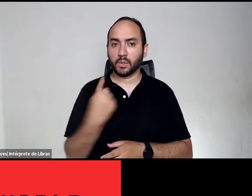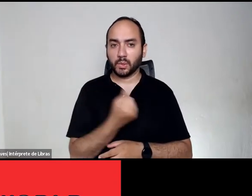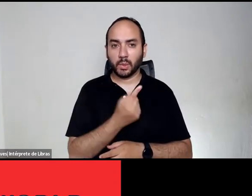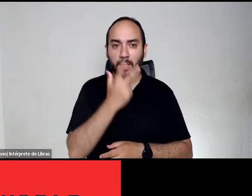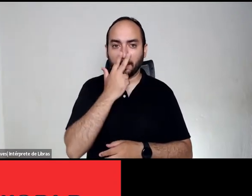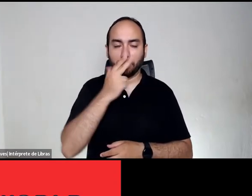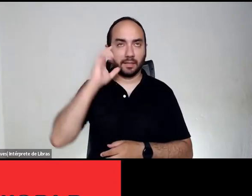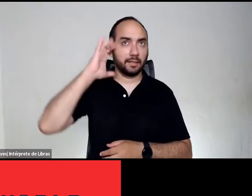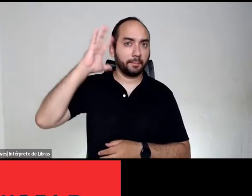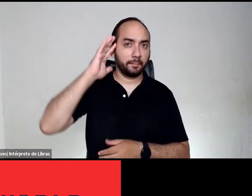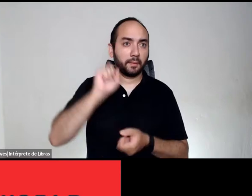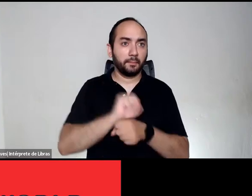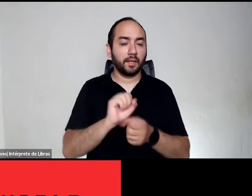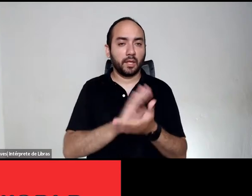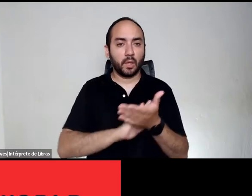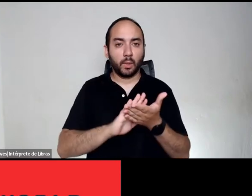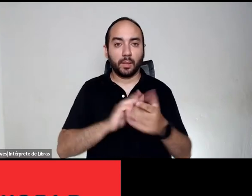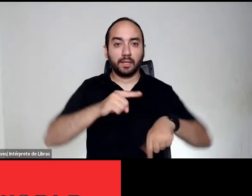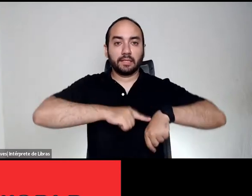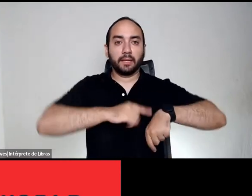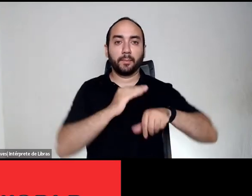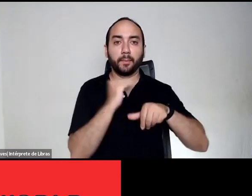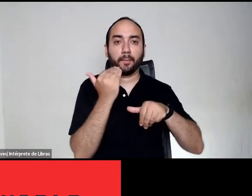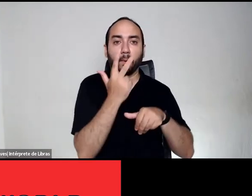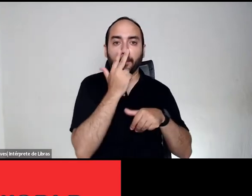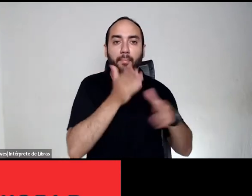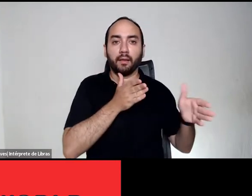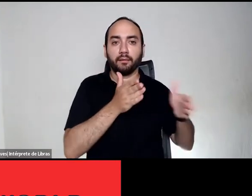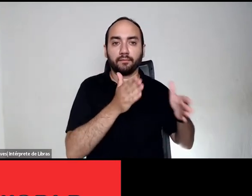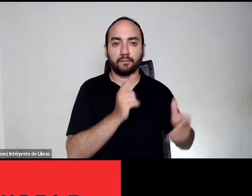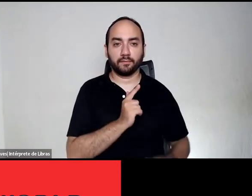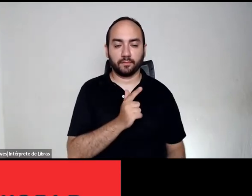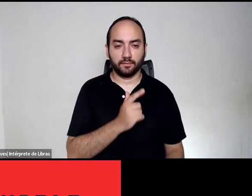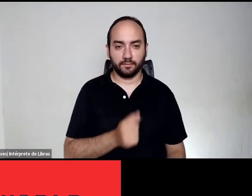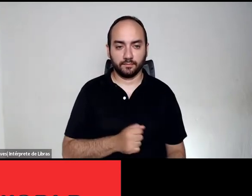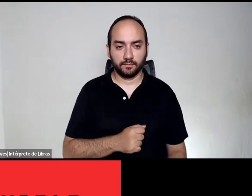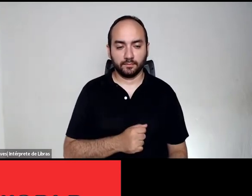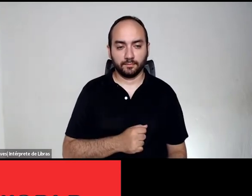pensa, são tempos mortos. Então, a gente quer preencher esse tempo morto.